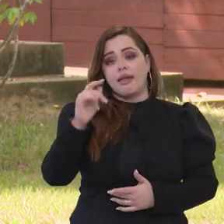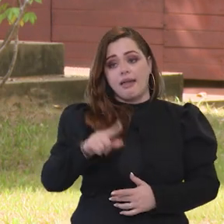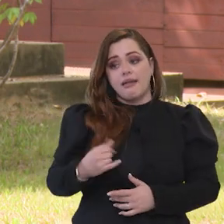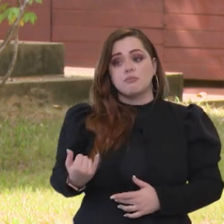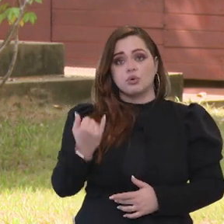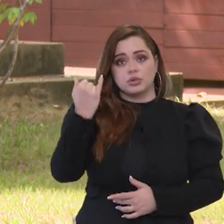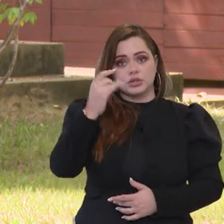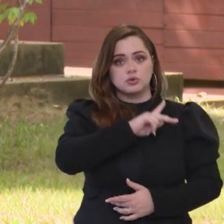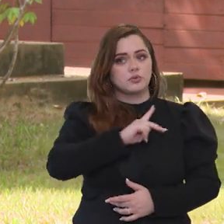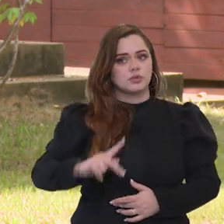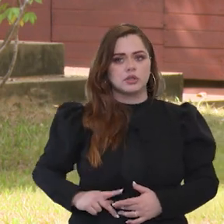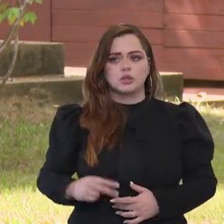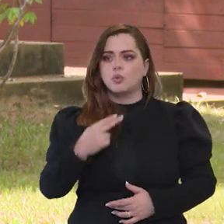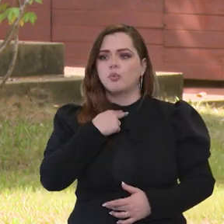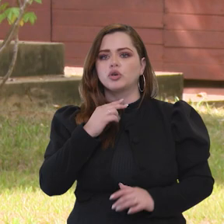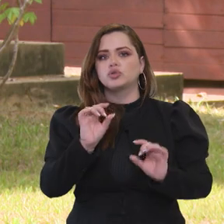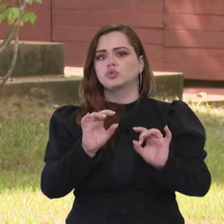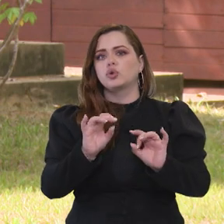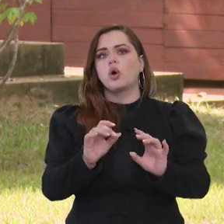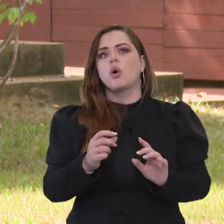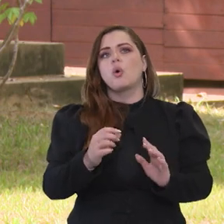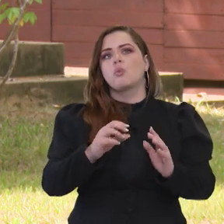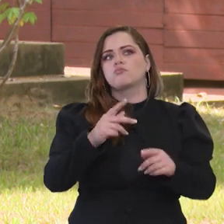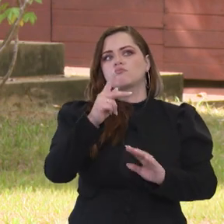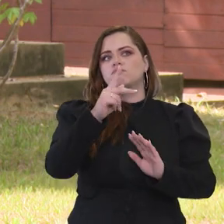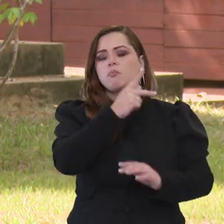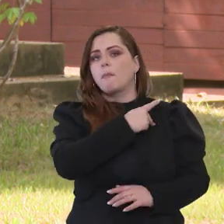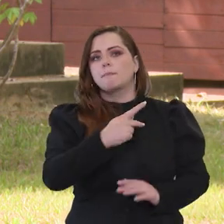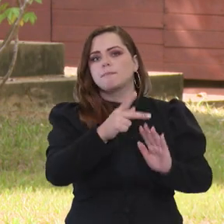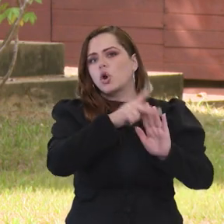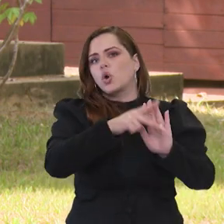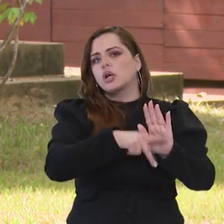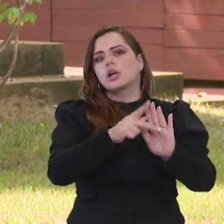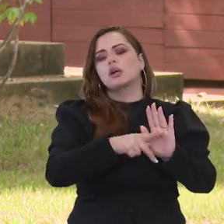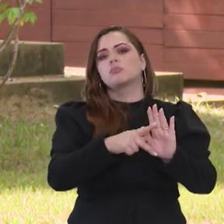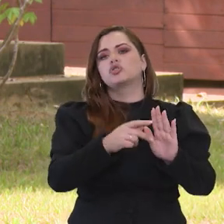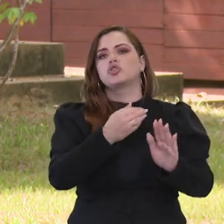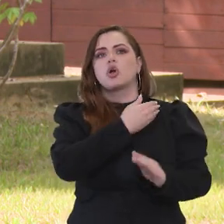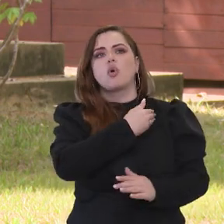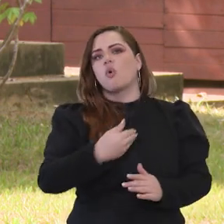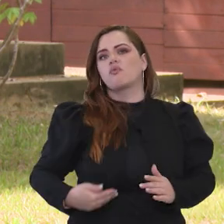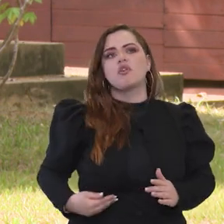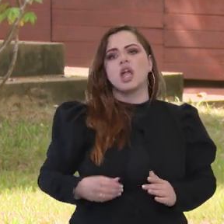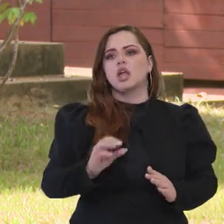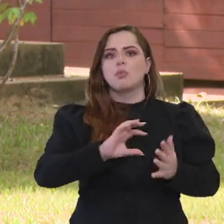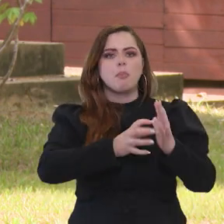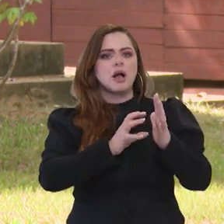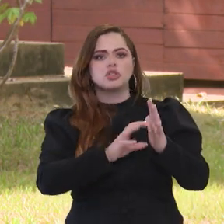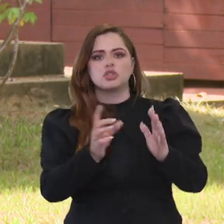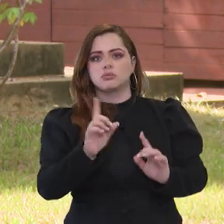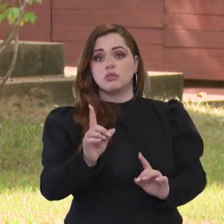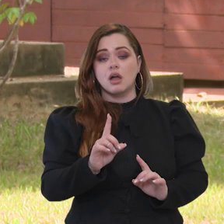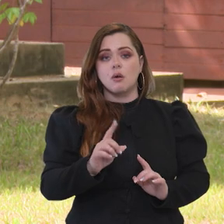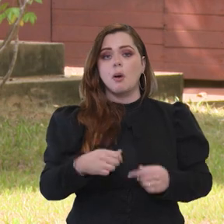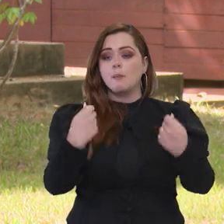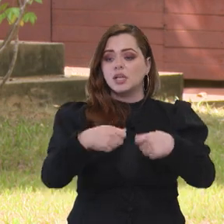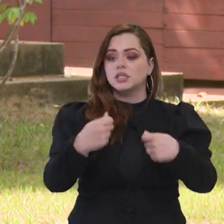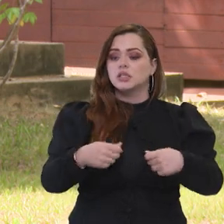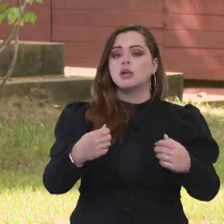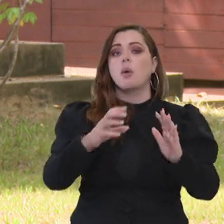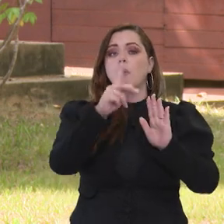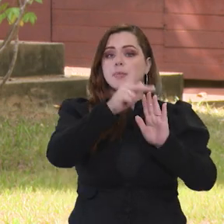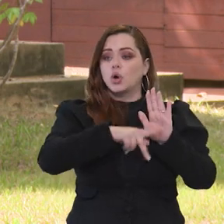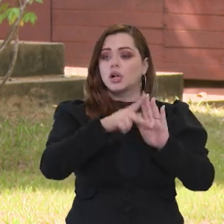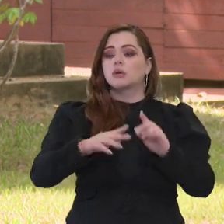para o presidente, mas, como eu tenho dito, ele não pode ser um programa de um governo, ele não pode ser um programa de um partido. Ele tem que ser um programa de Estado.